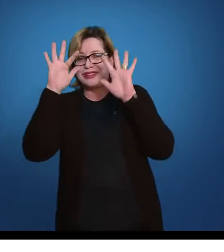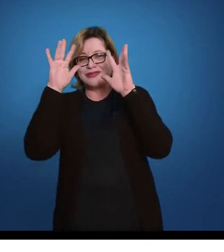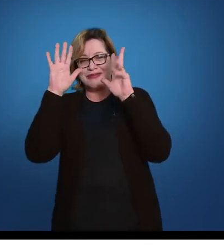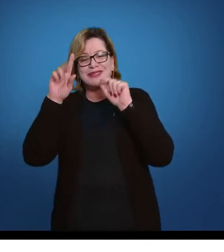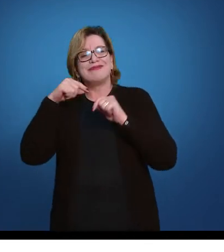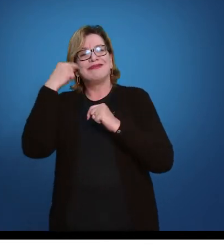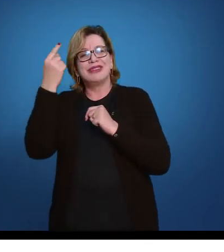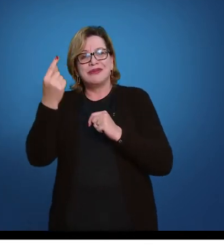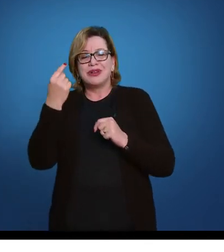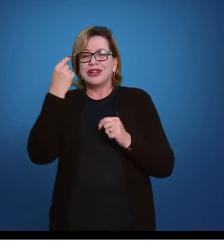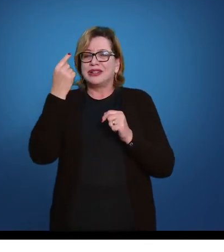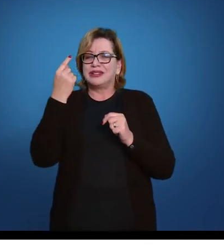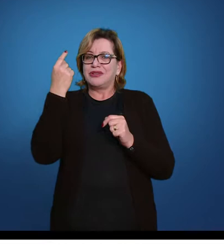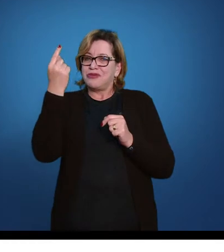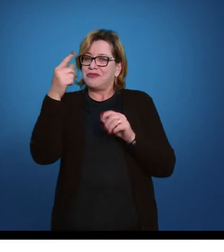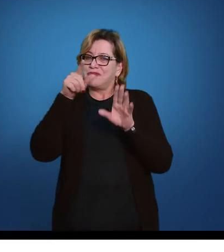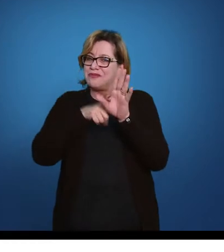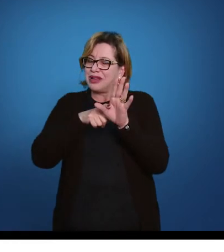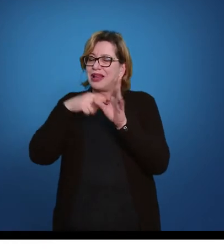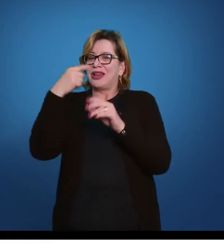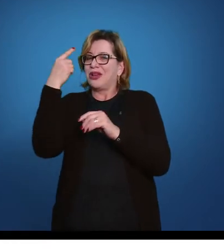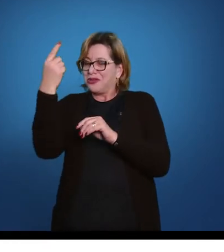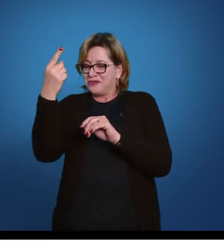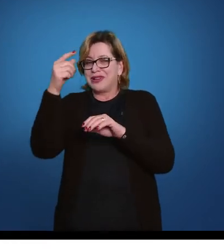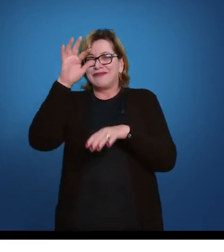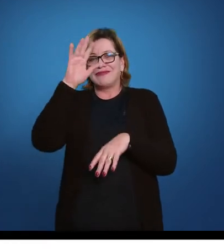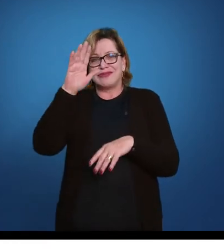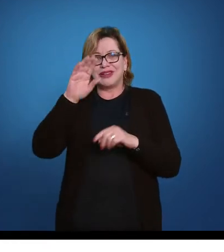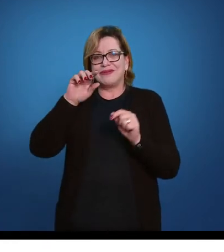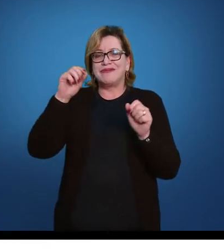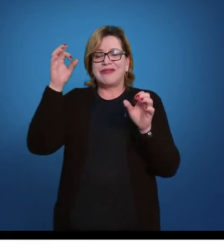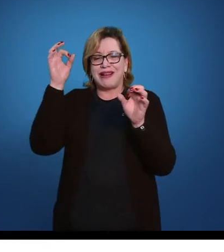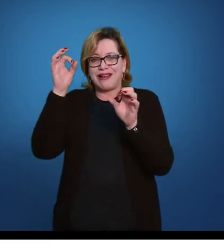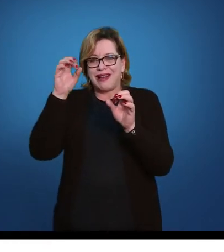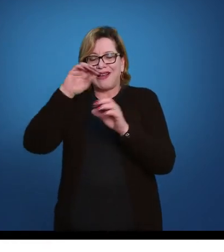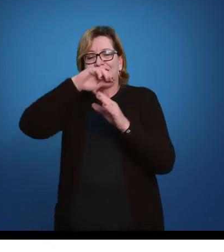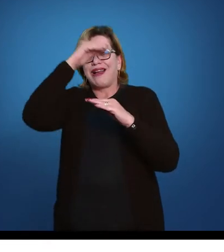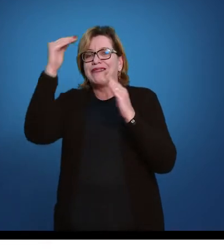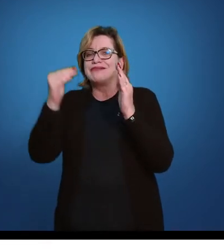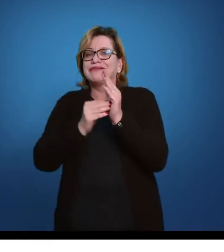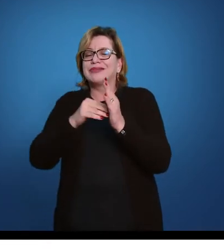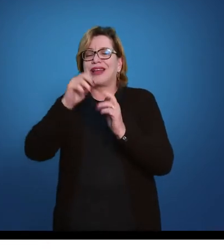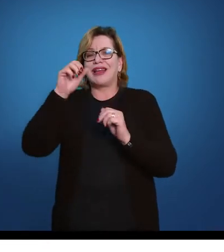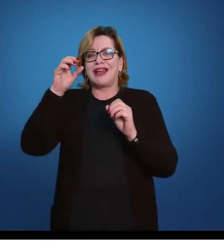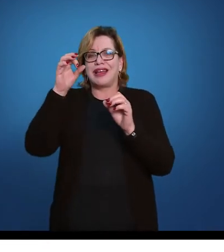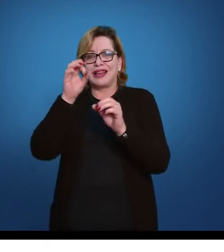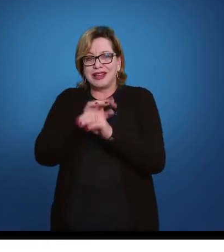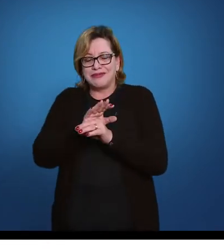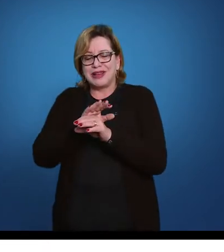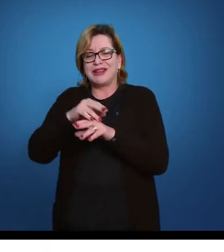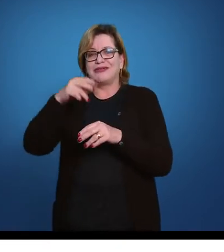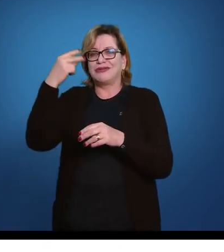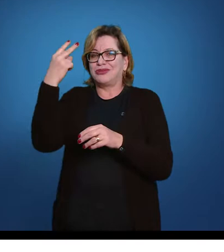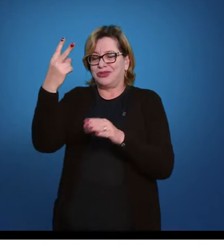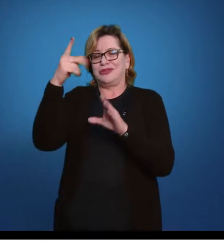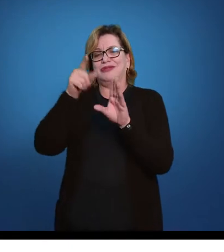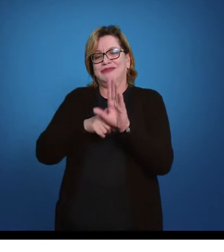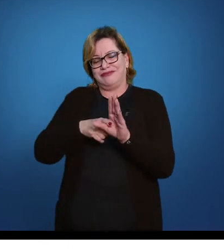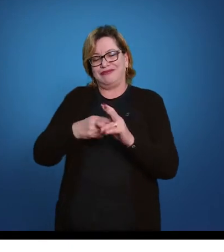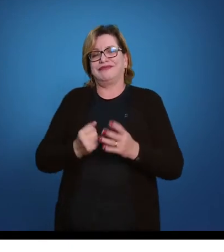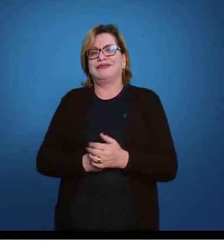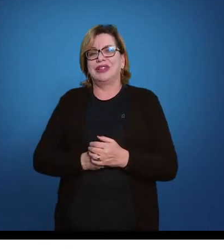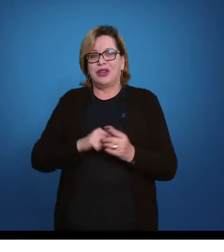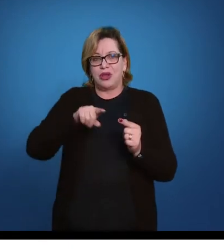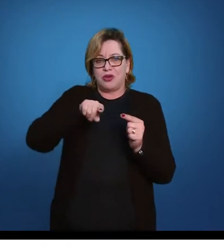depois um pé e uma mão, até que nós completamos o movimento com o peso do corpo novamente sobre dois pés.